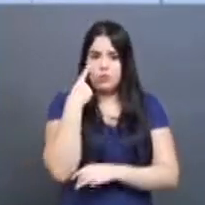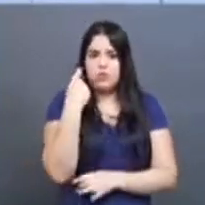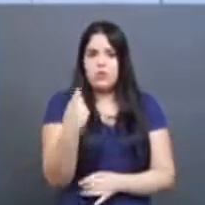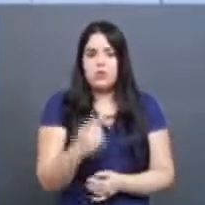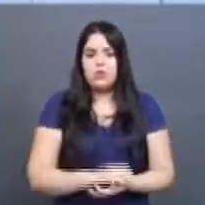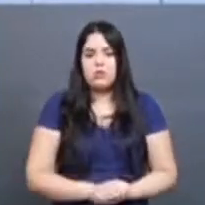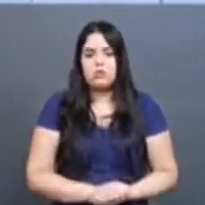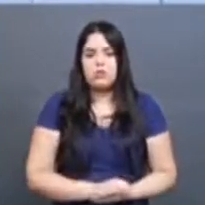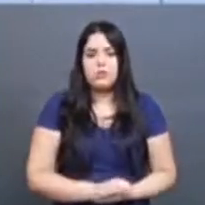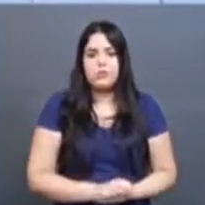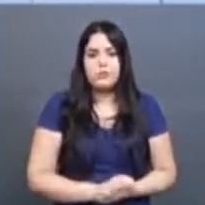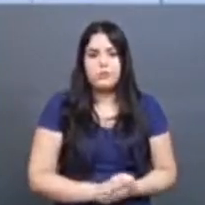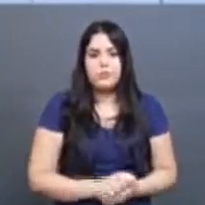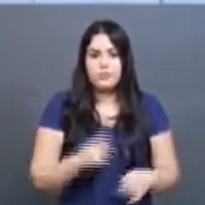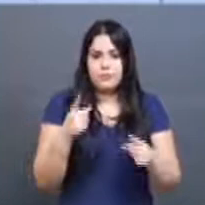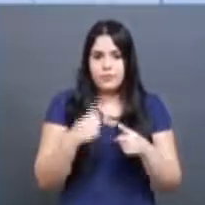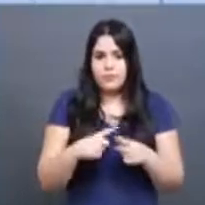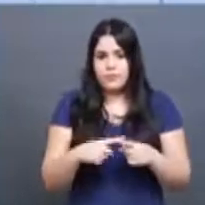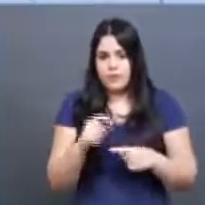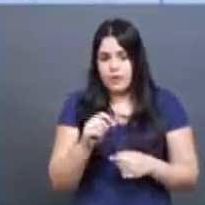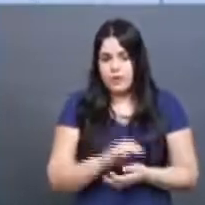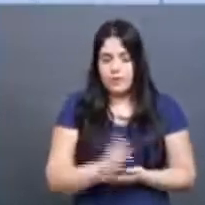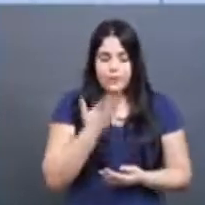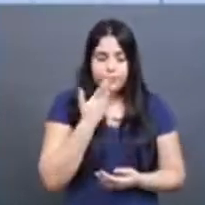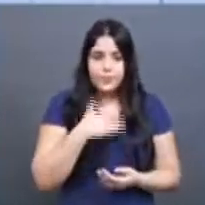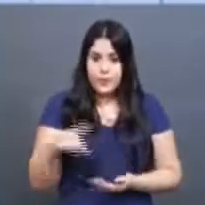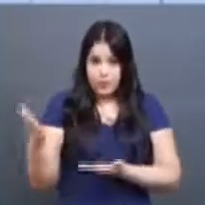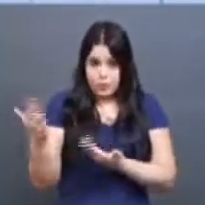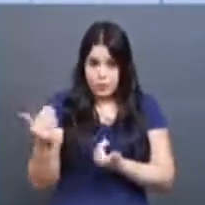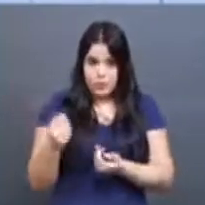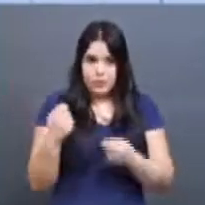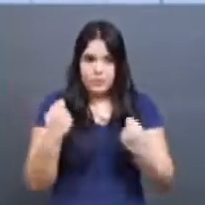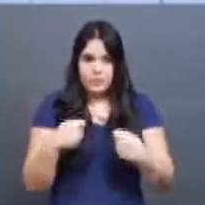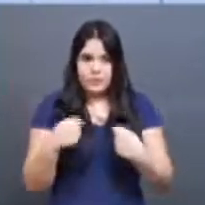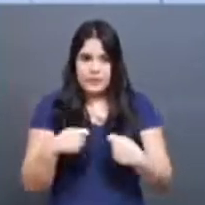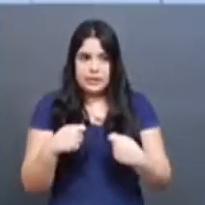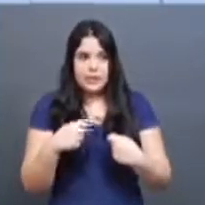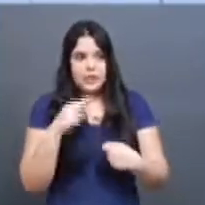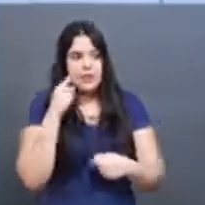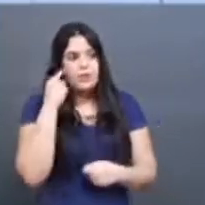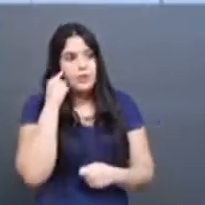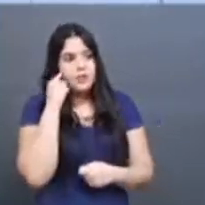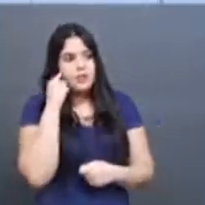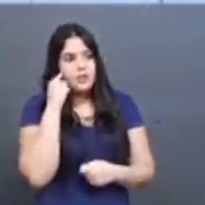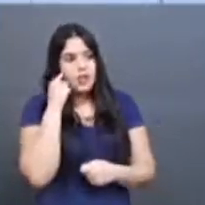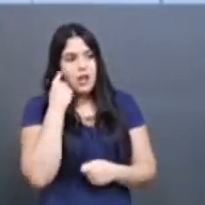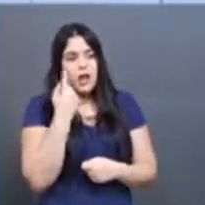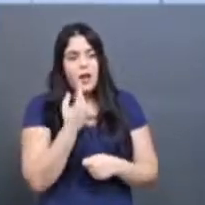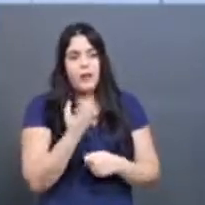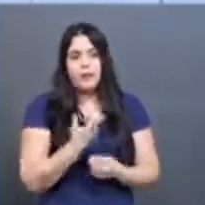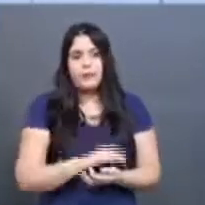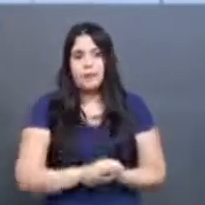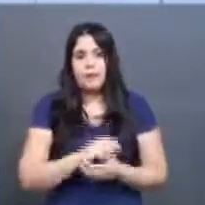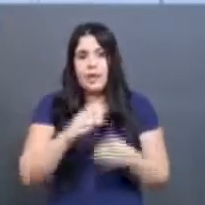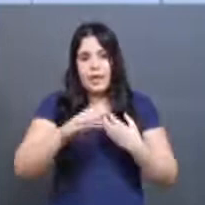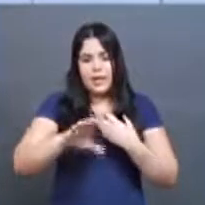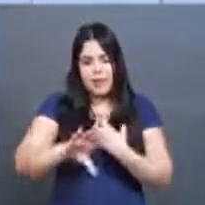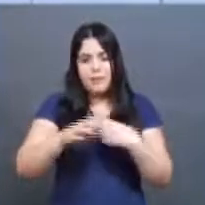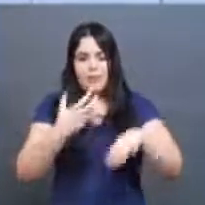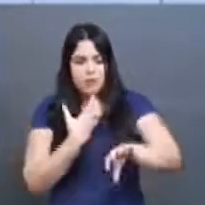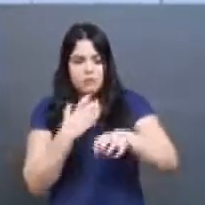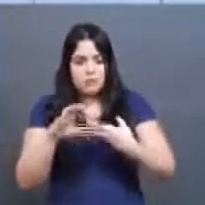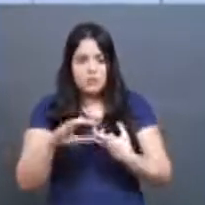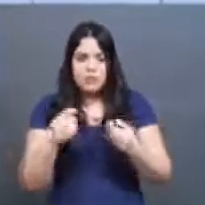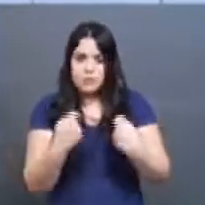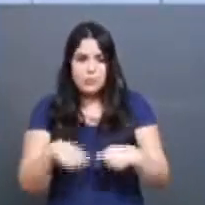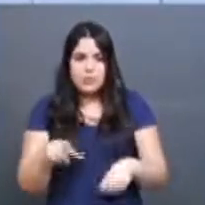porque a criança, o adolescente, ele precisa se colocar no lugar daquele outro, aliás, não só